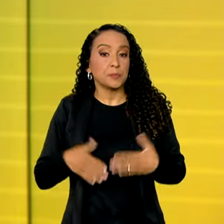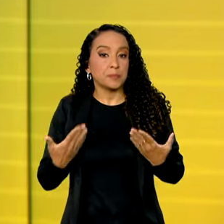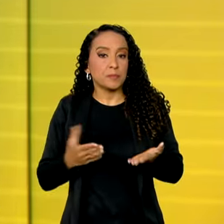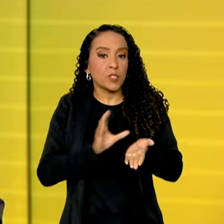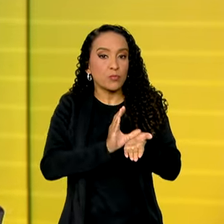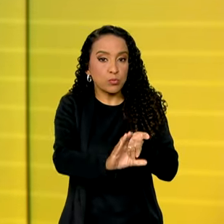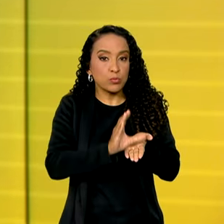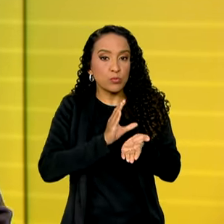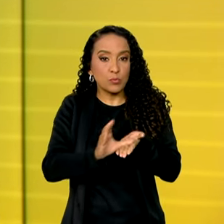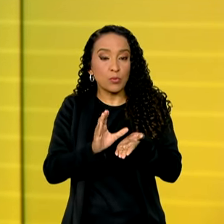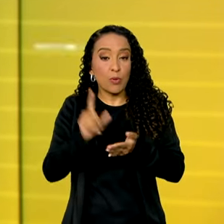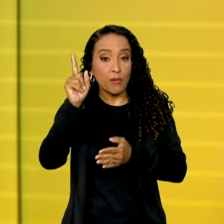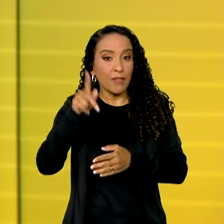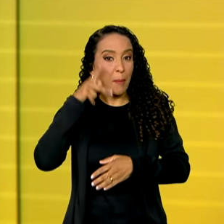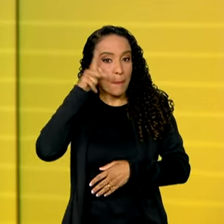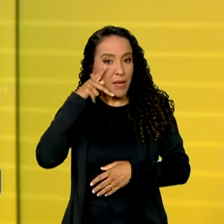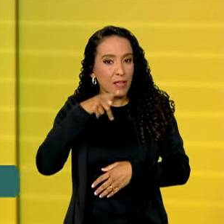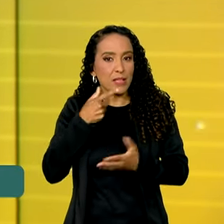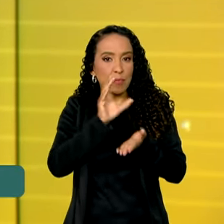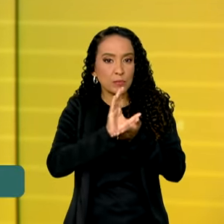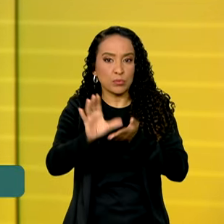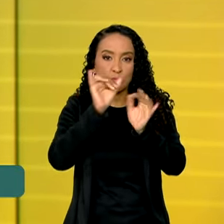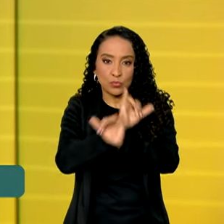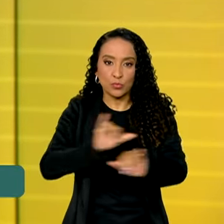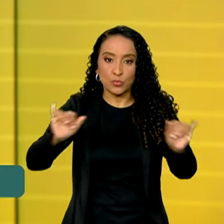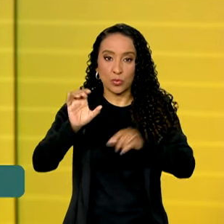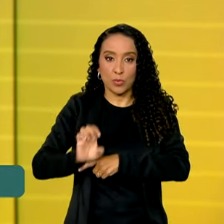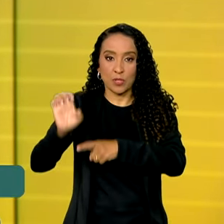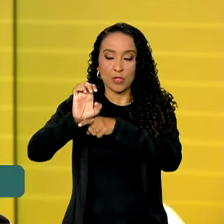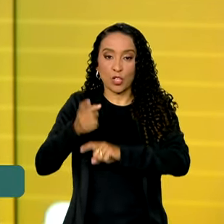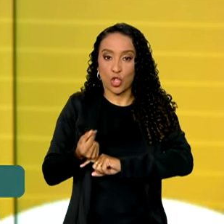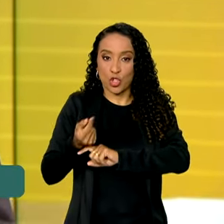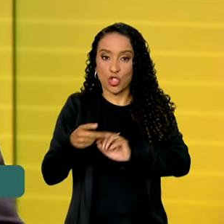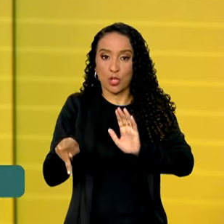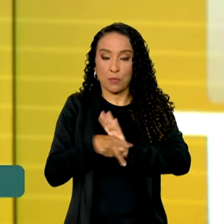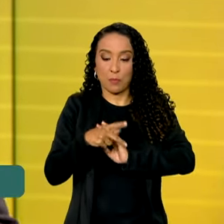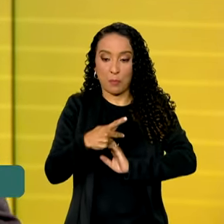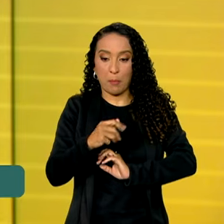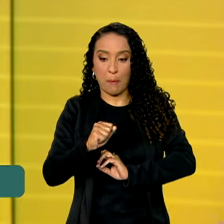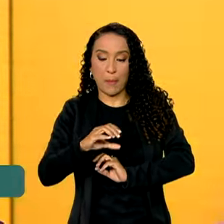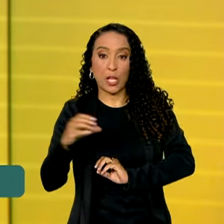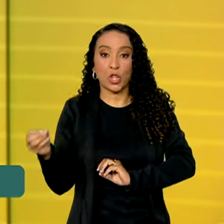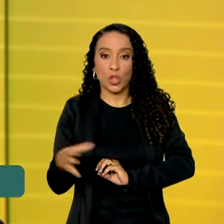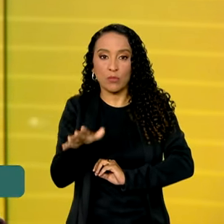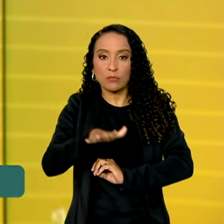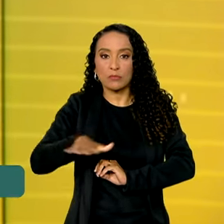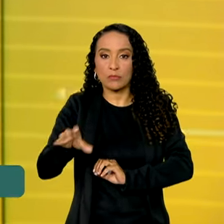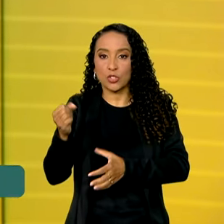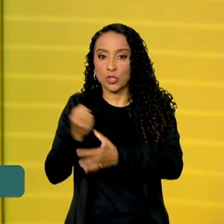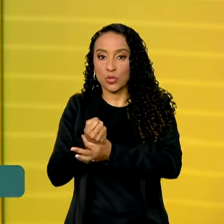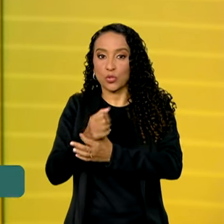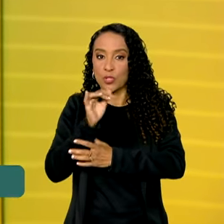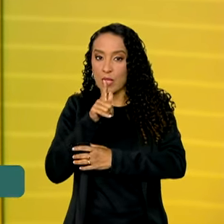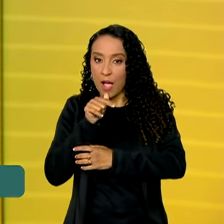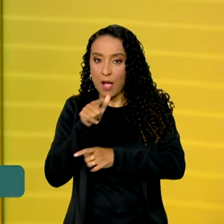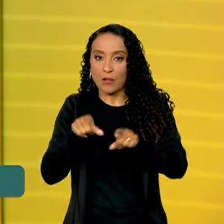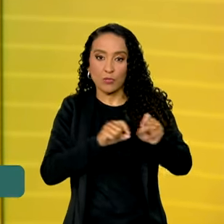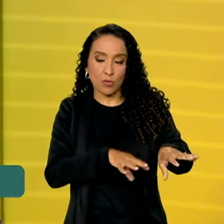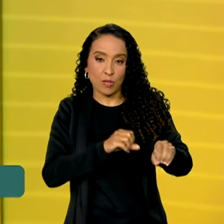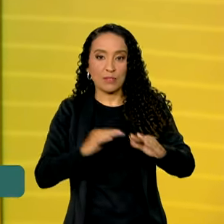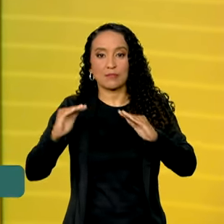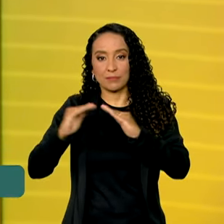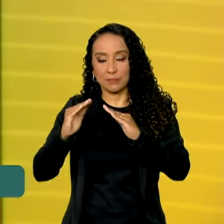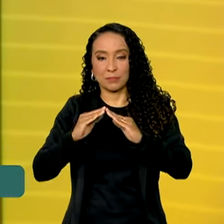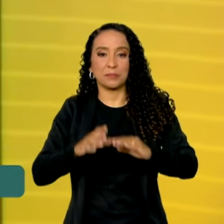Investimentos na Paraíba foram anunciados no Estado recursos do novo PAC nos setores de segurança hídrica, educação